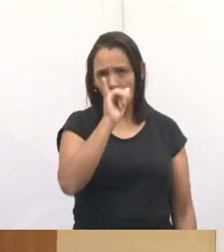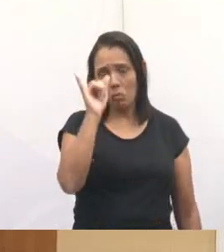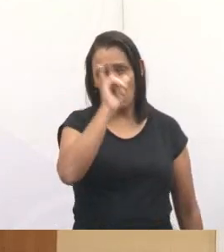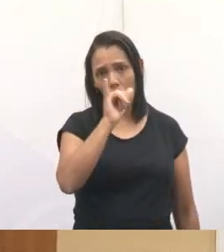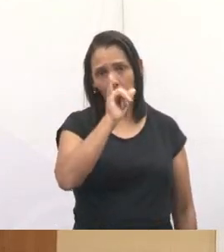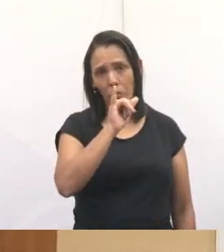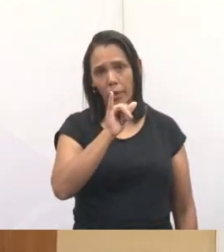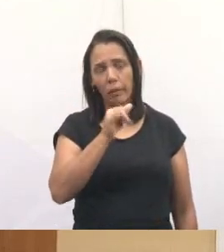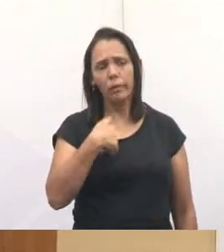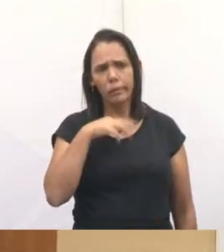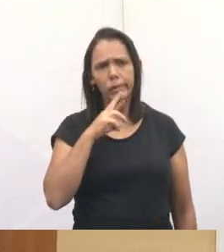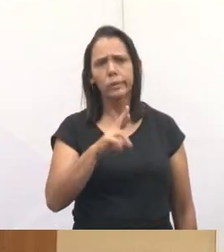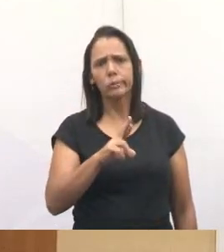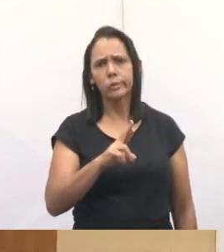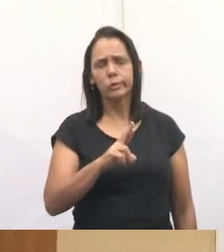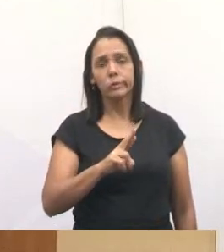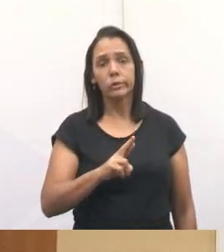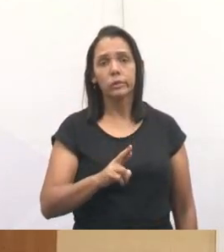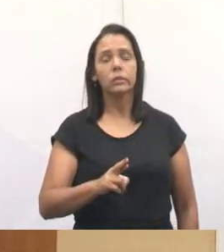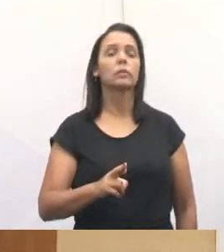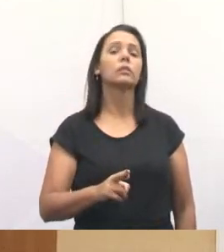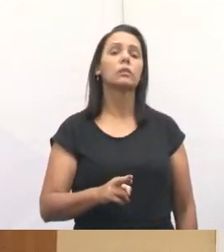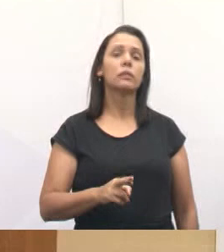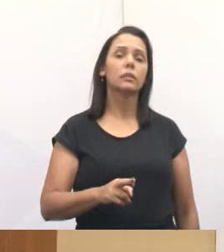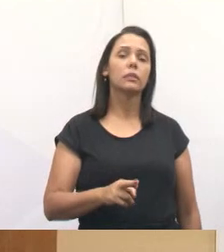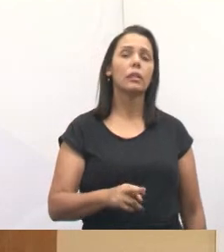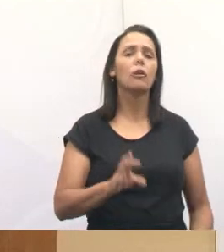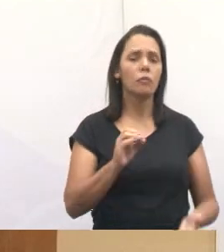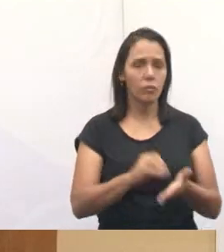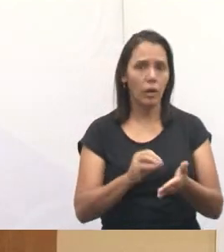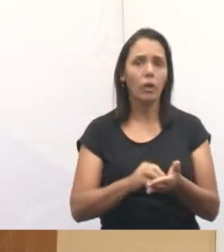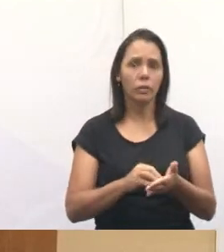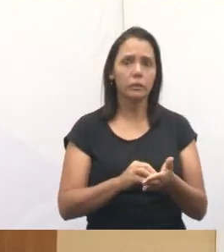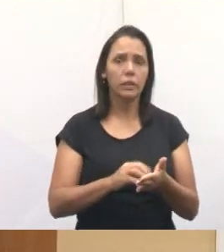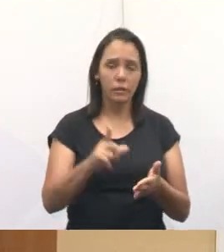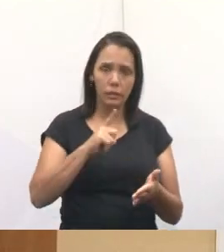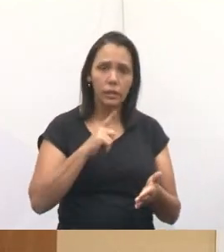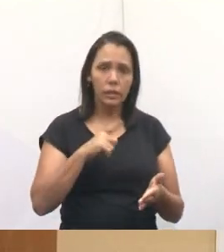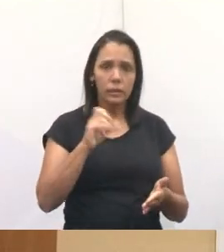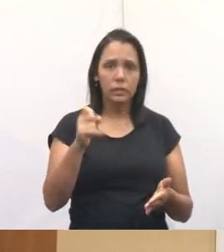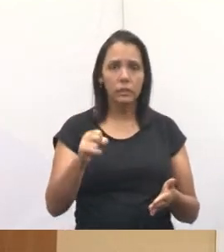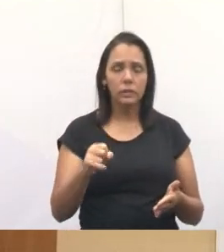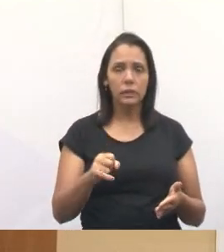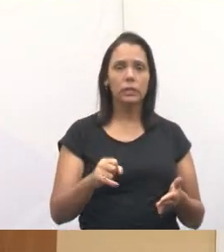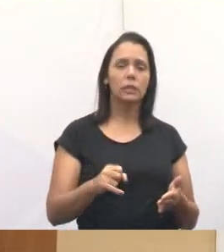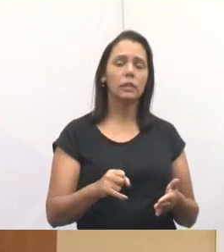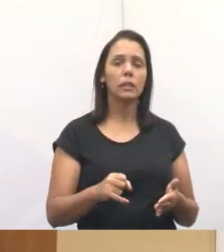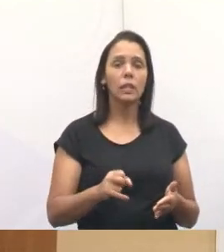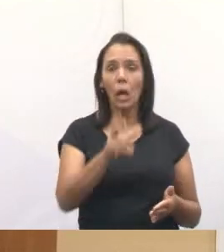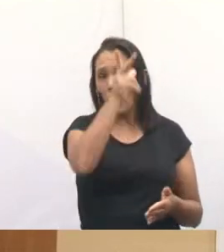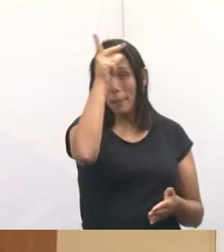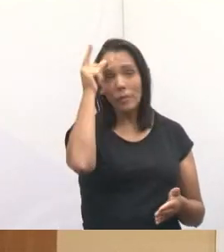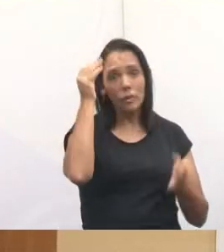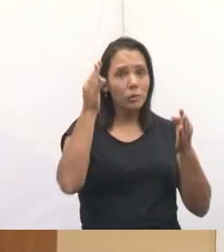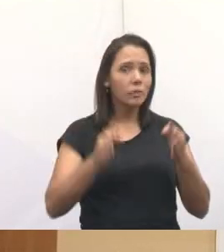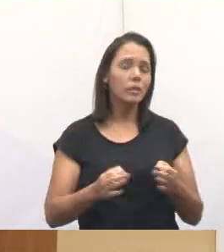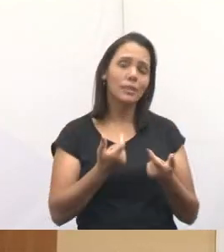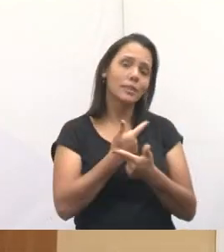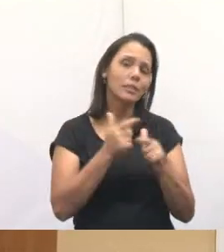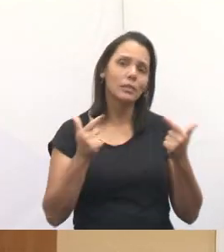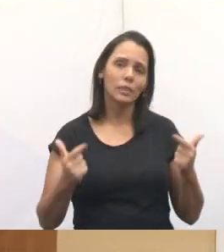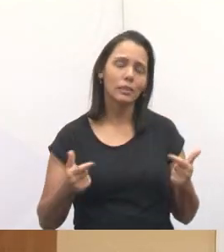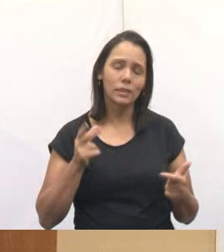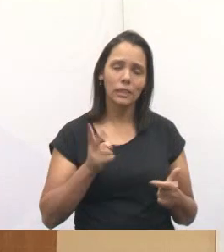Não cabe. Como eu falei, dou razão. Faltam as coisas? Falta. Nenhuma prefeitura é perfeita. Sempre terão